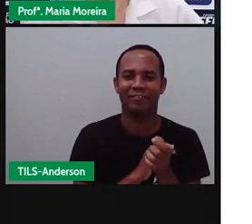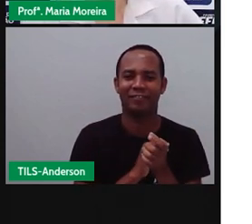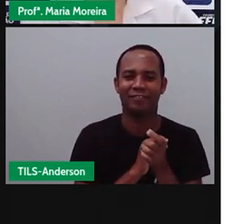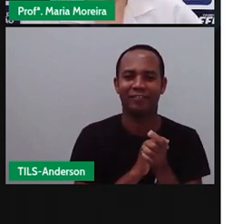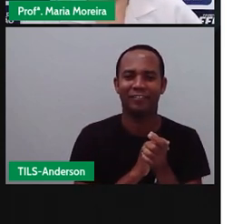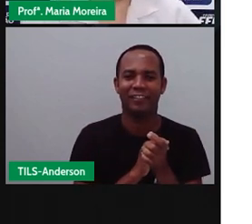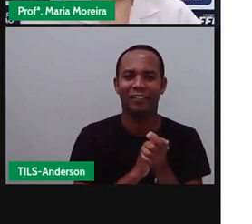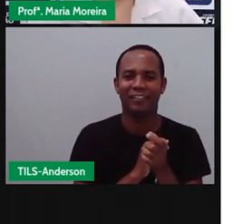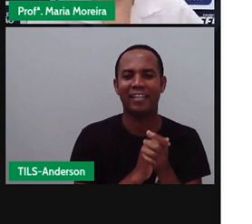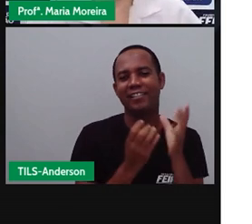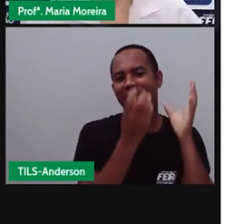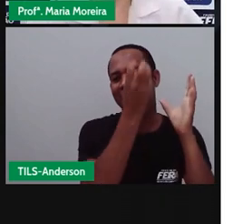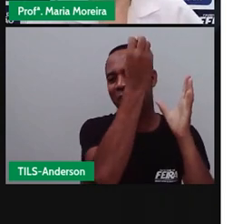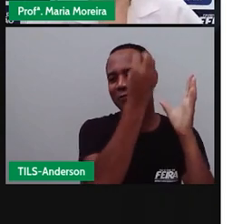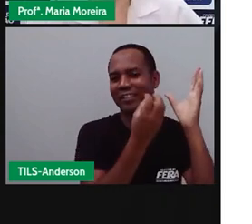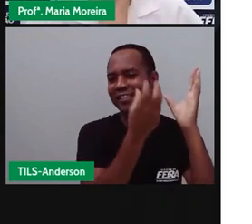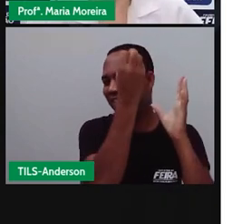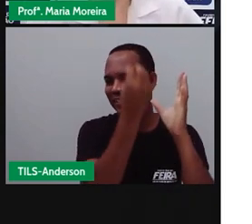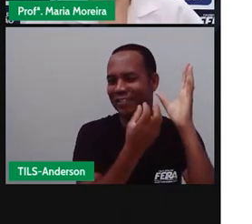Eu não.